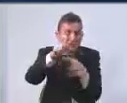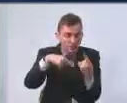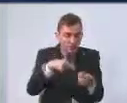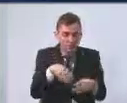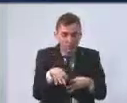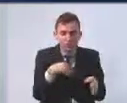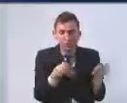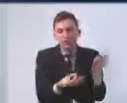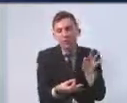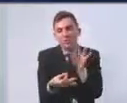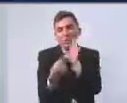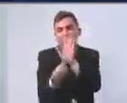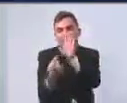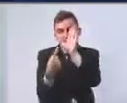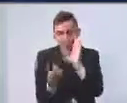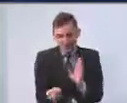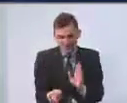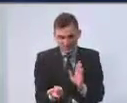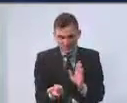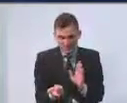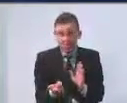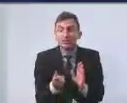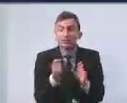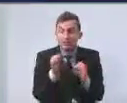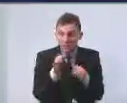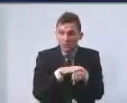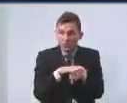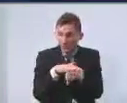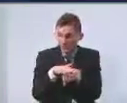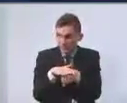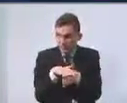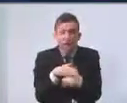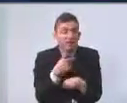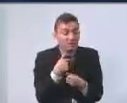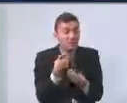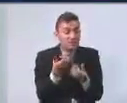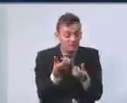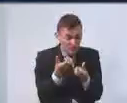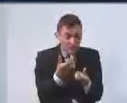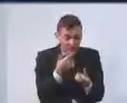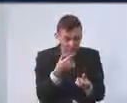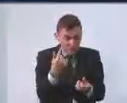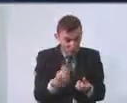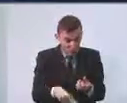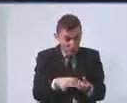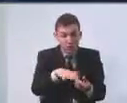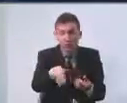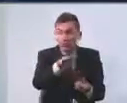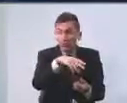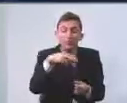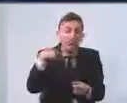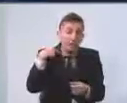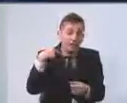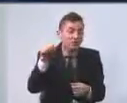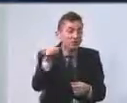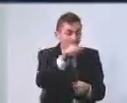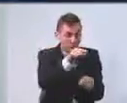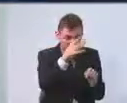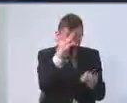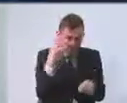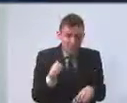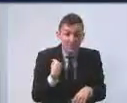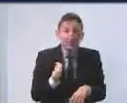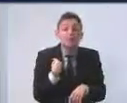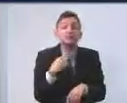perdão, o projeto. Isso é uma situação que se pode discutir. mas o que eu quero enfatizar para o senhor e para os outros presentes aqui é que essa